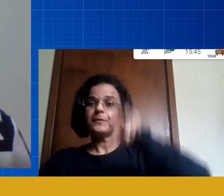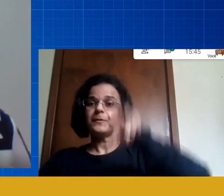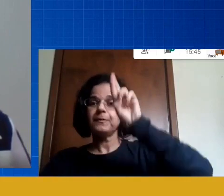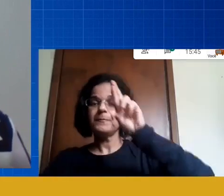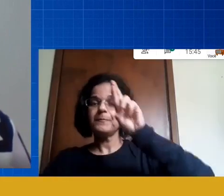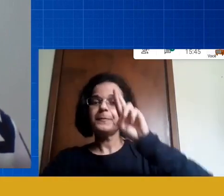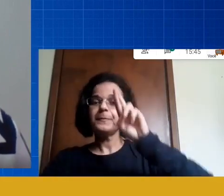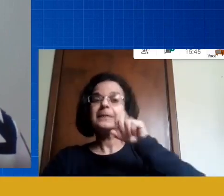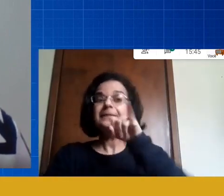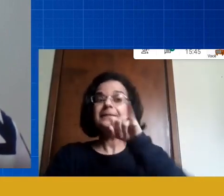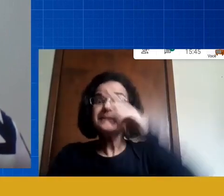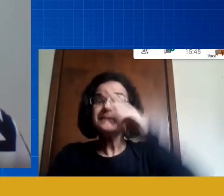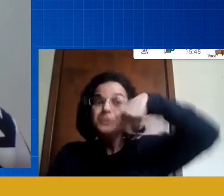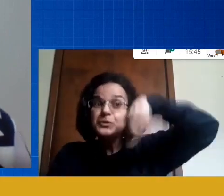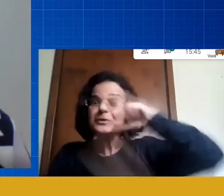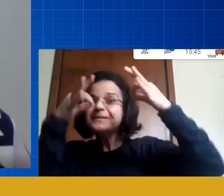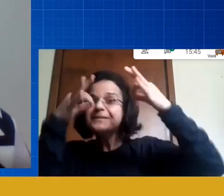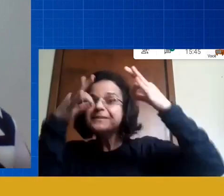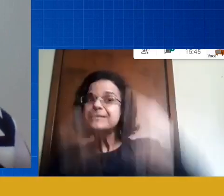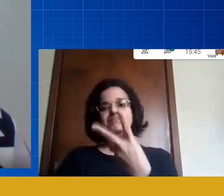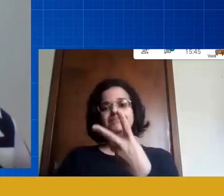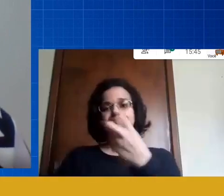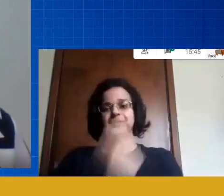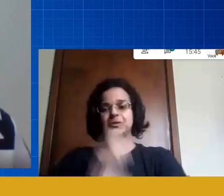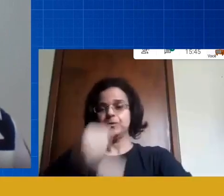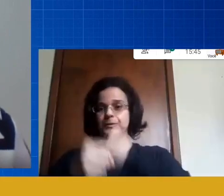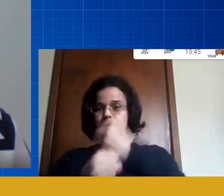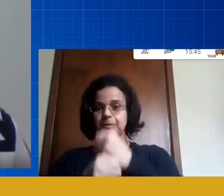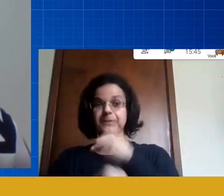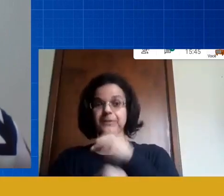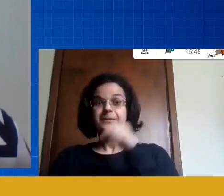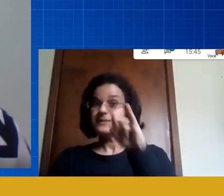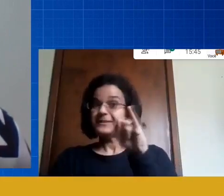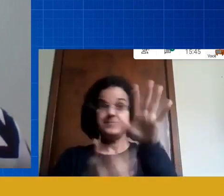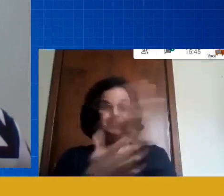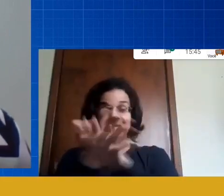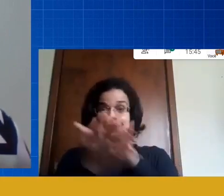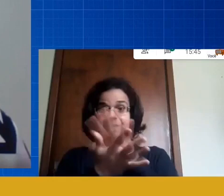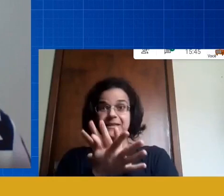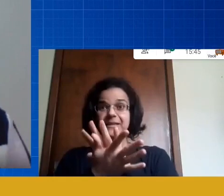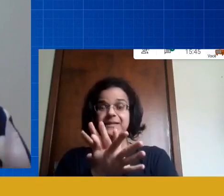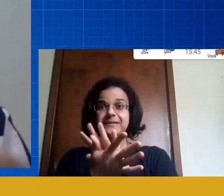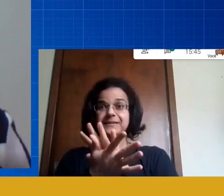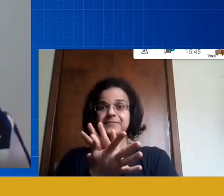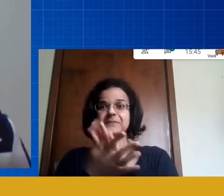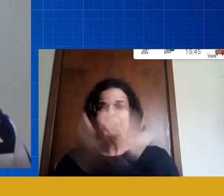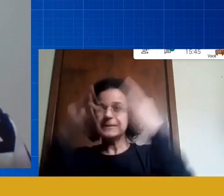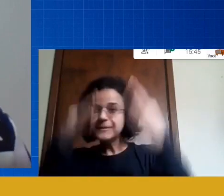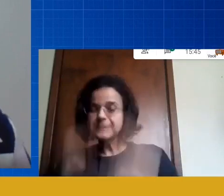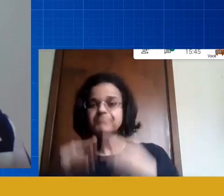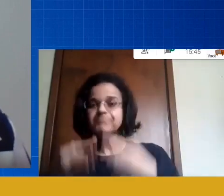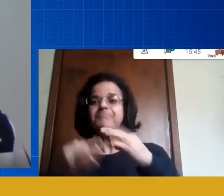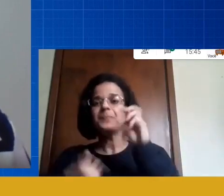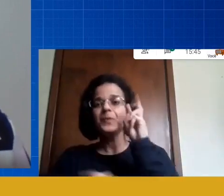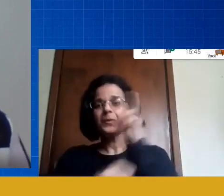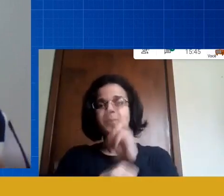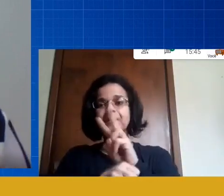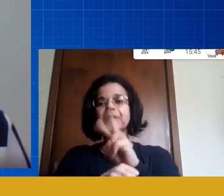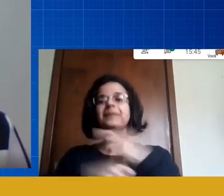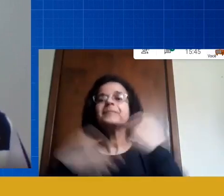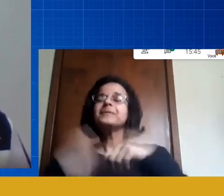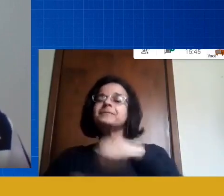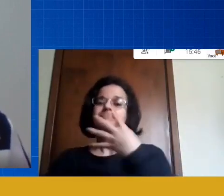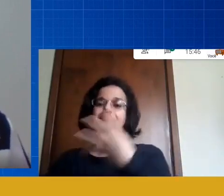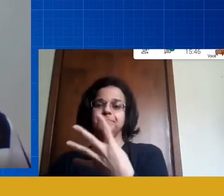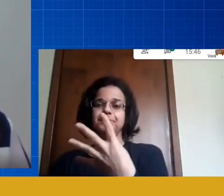bem é dois anos se não nos comportarmos bem serão quatro anos no mínimo até que tenhamos uma vacina bem